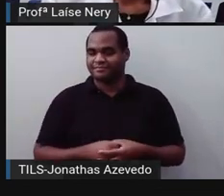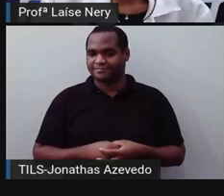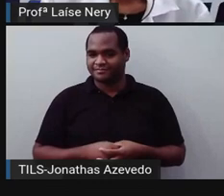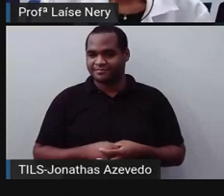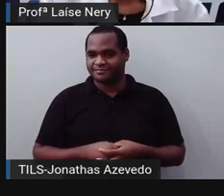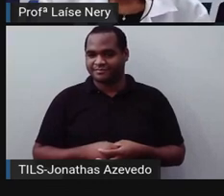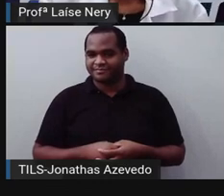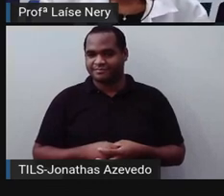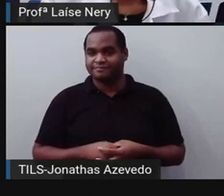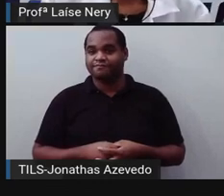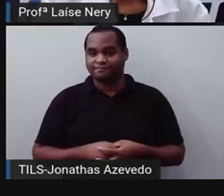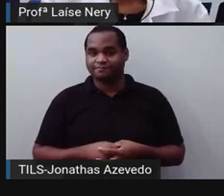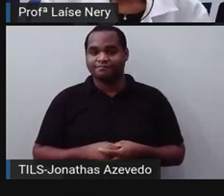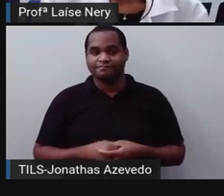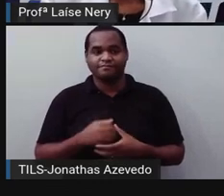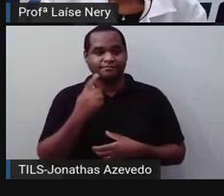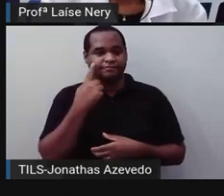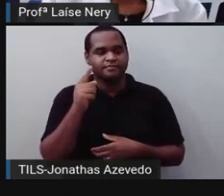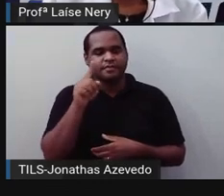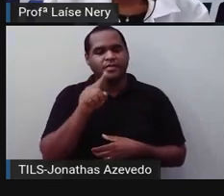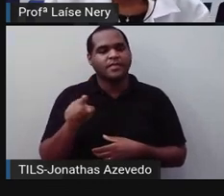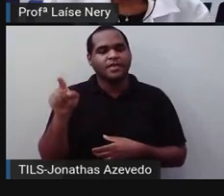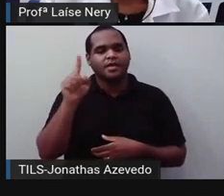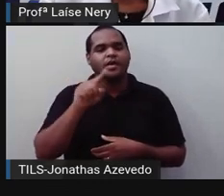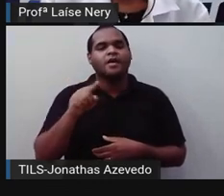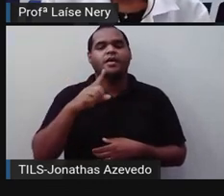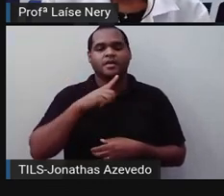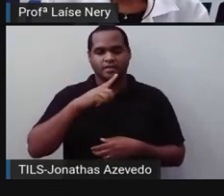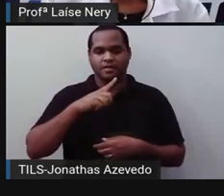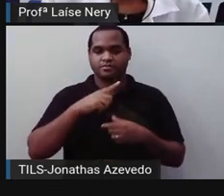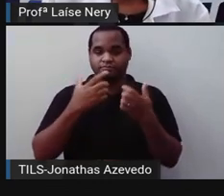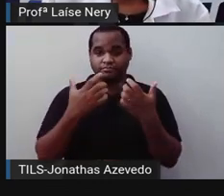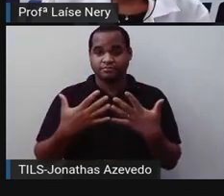Então, eles são formados também por figuras planas.